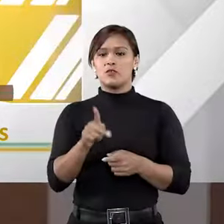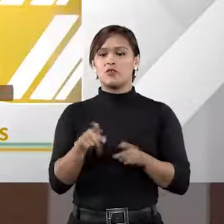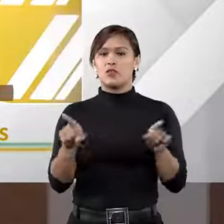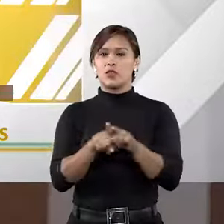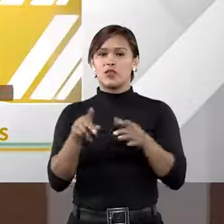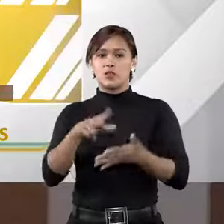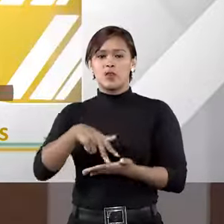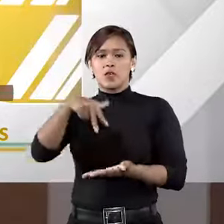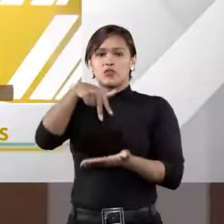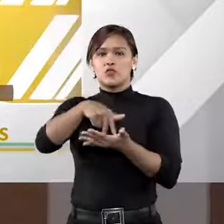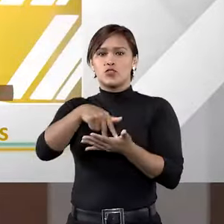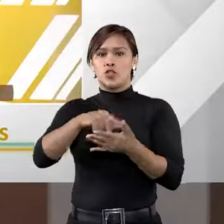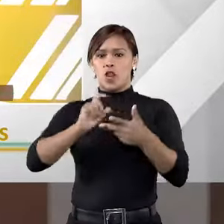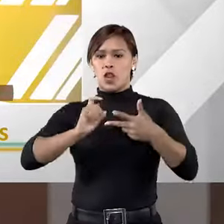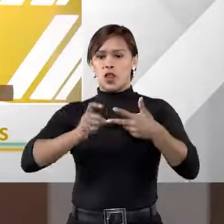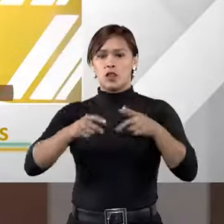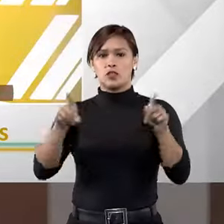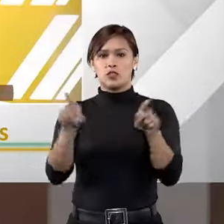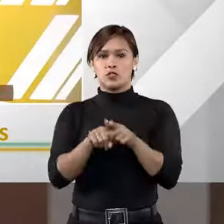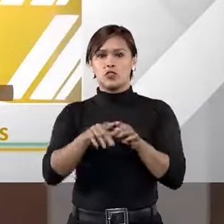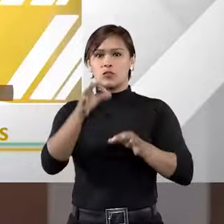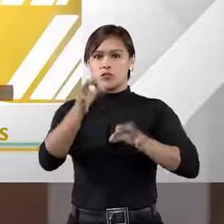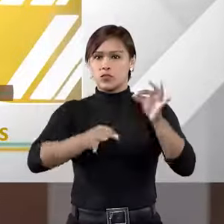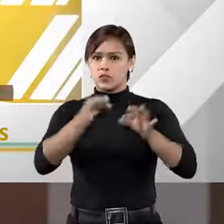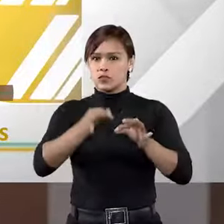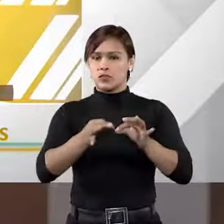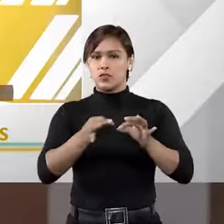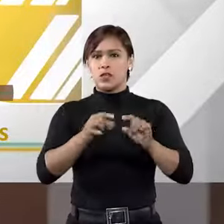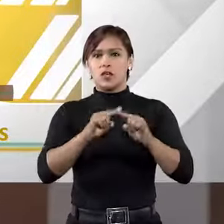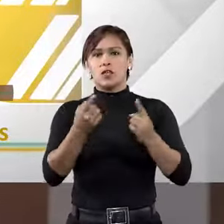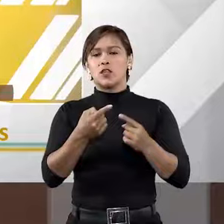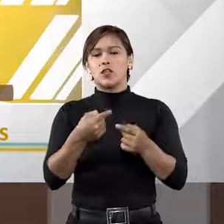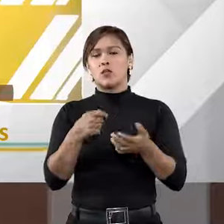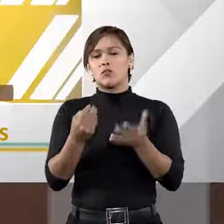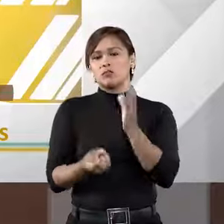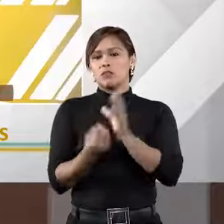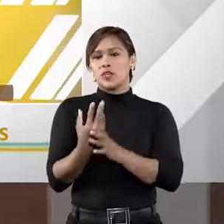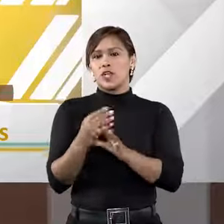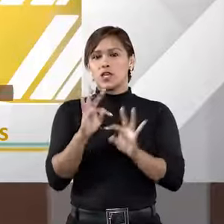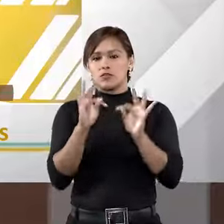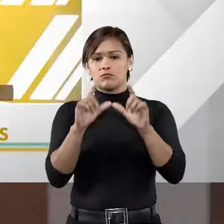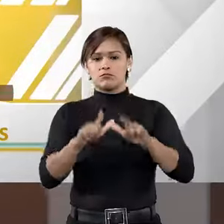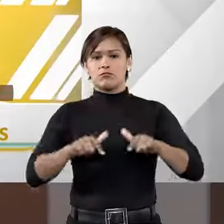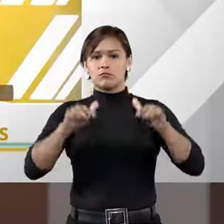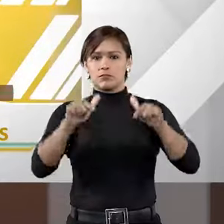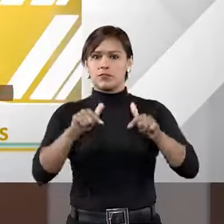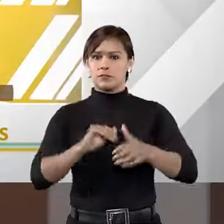título executivo assim como as decisões do judiciário e qual seria a natureza desse título?